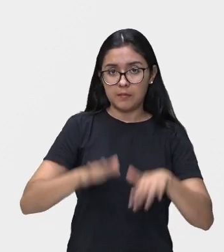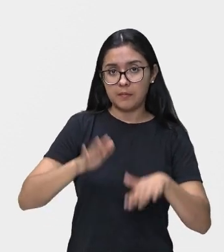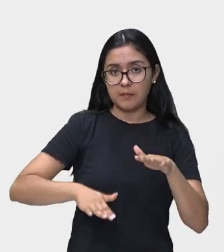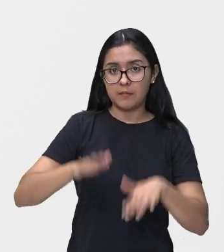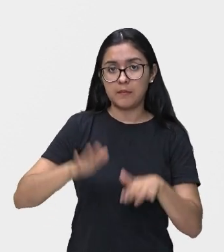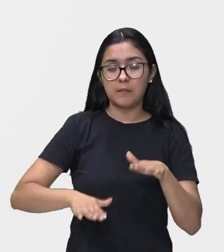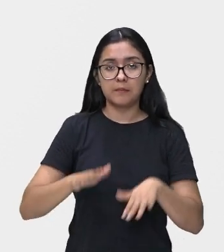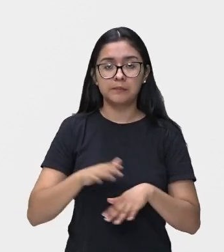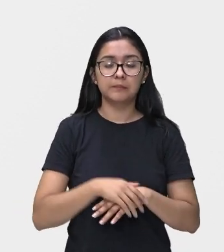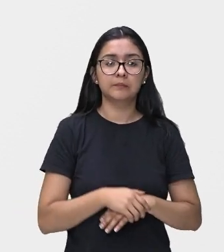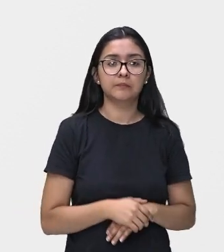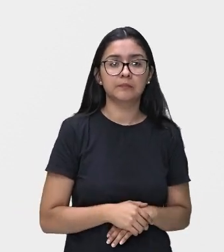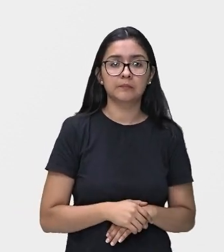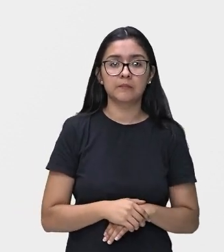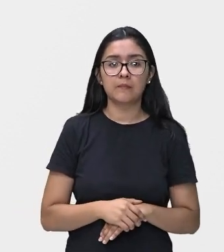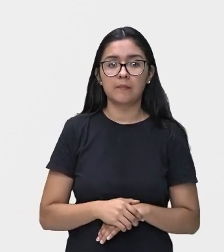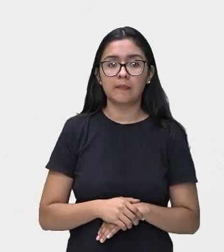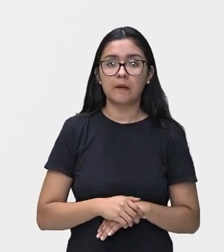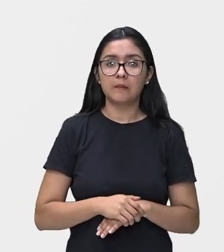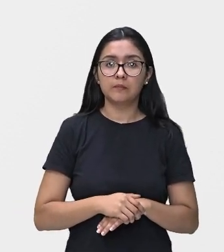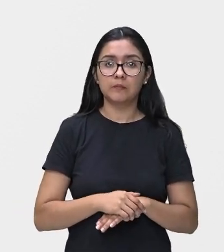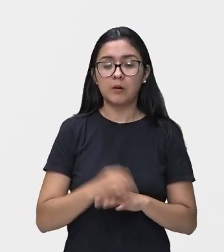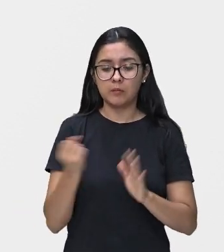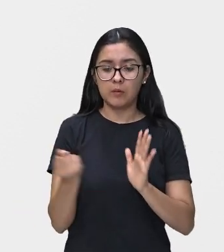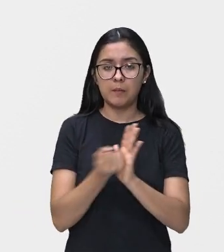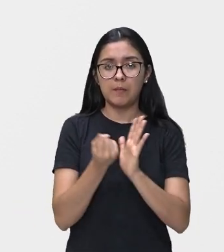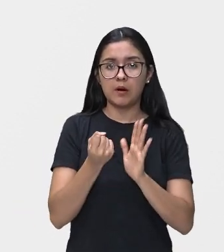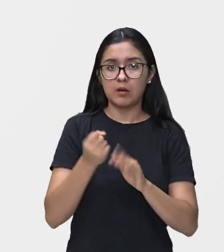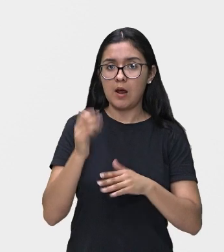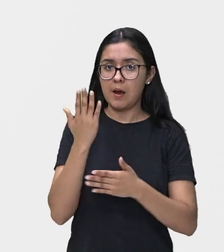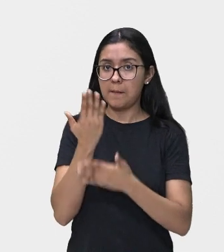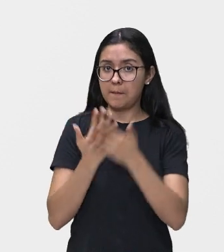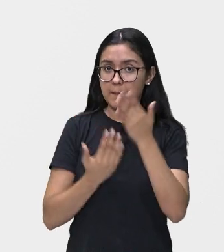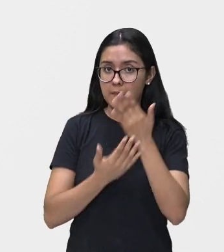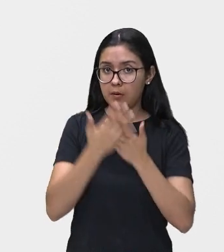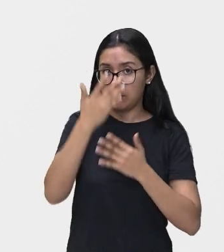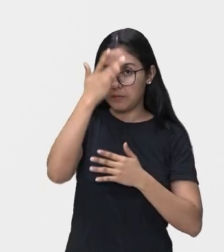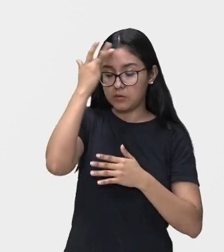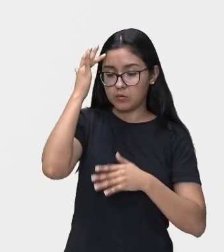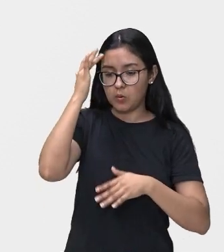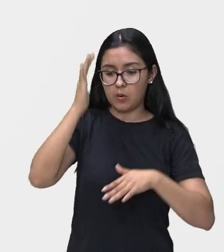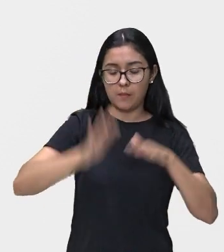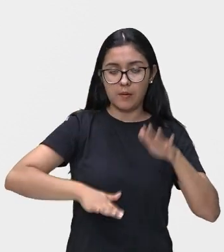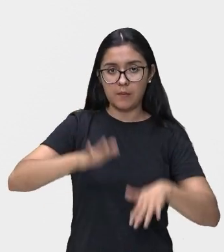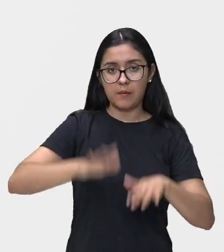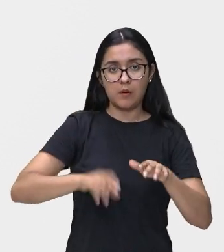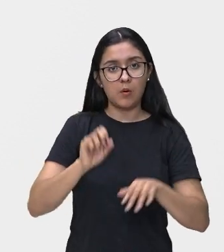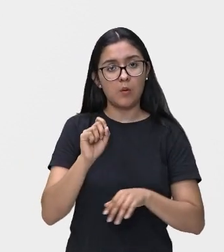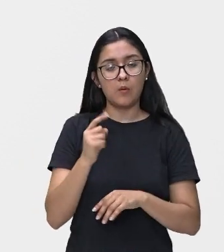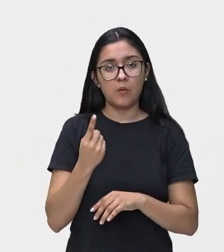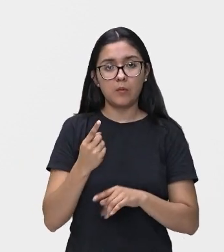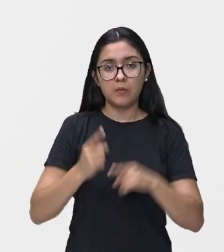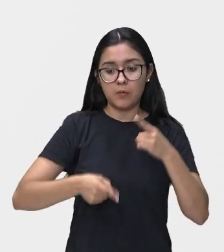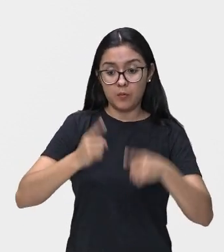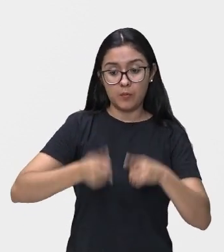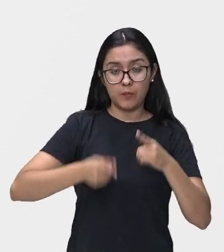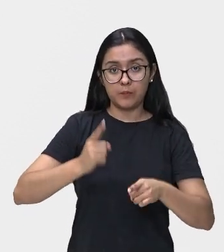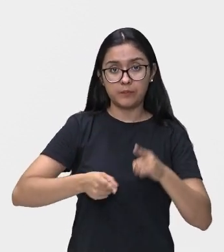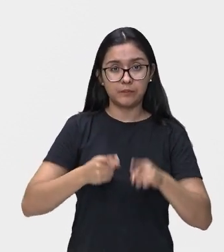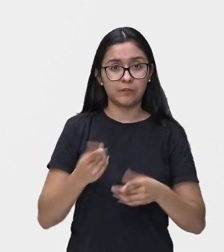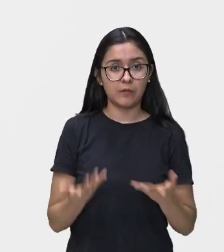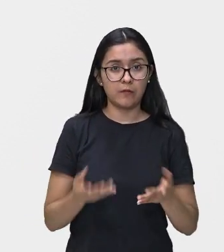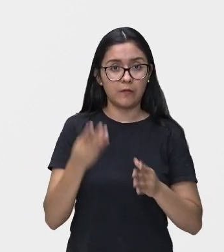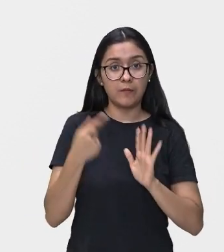percussão, por meio do impacto das mãos do músico ou de baquetas. Então, vamos dar um exemplo de alguns